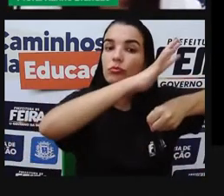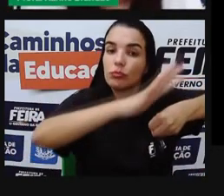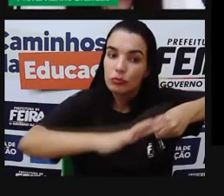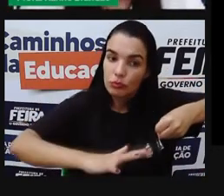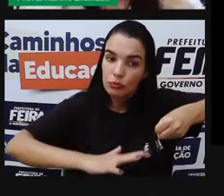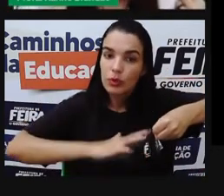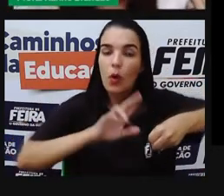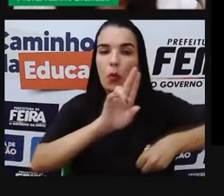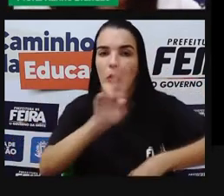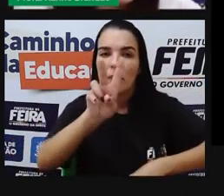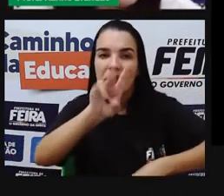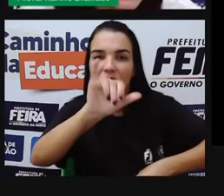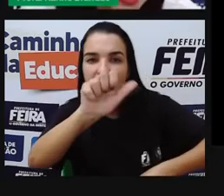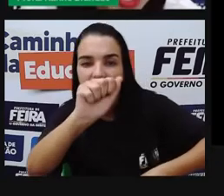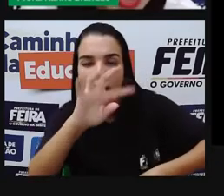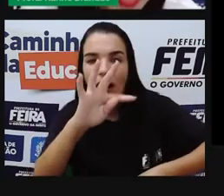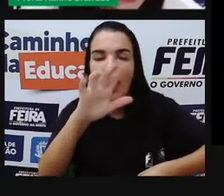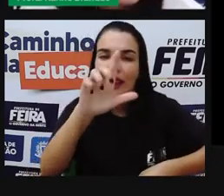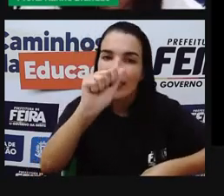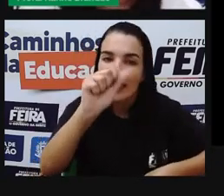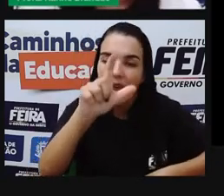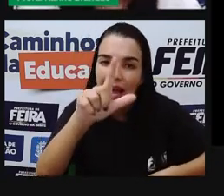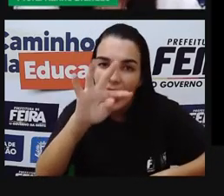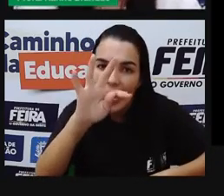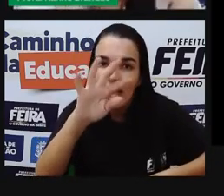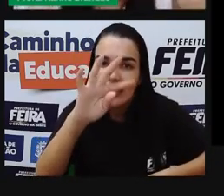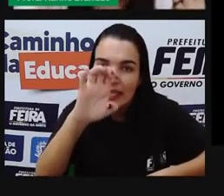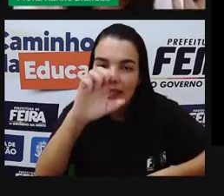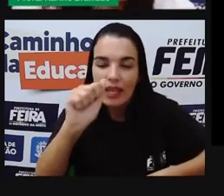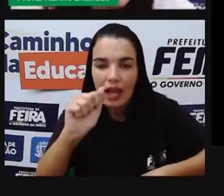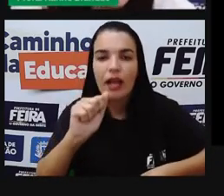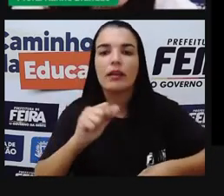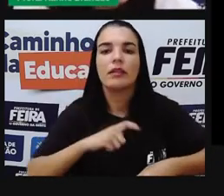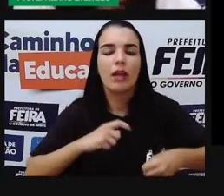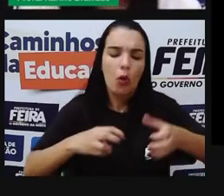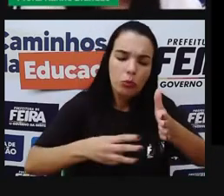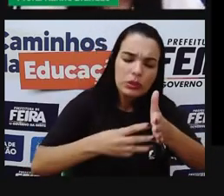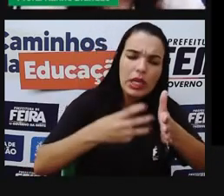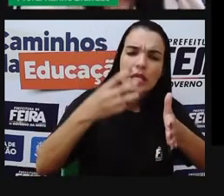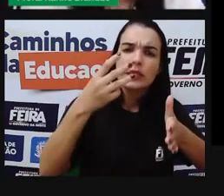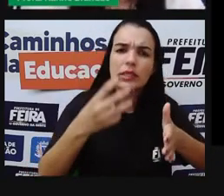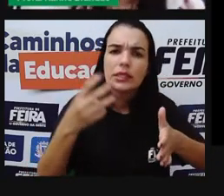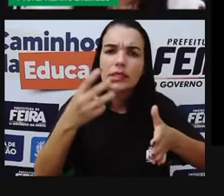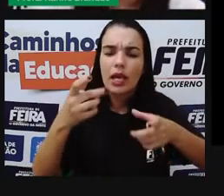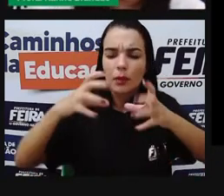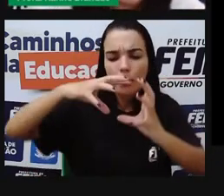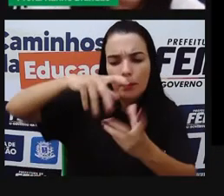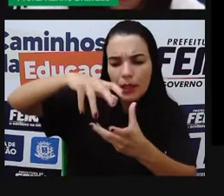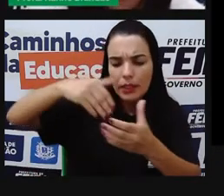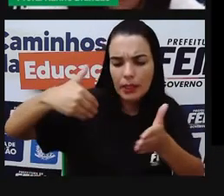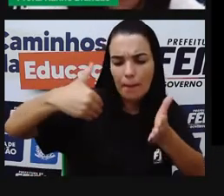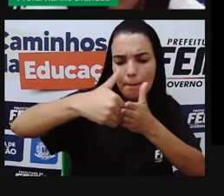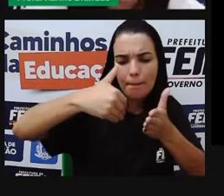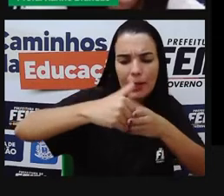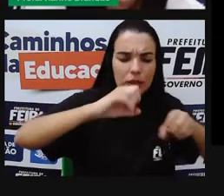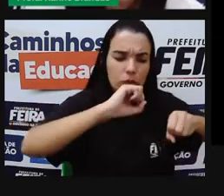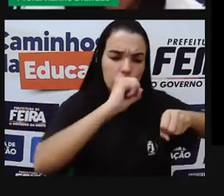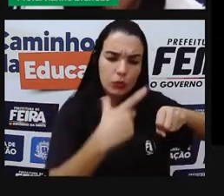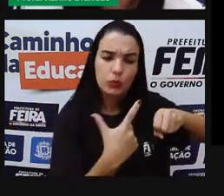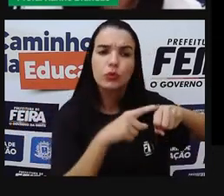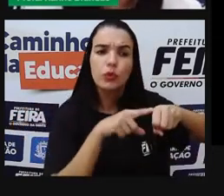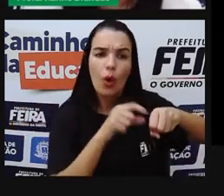Láctea. Ela está no sistema solar, né? É o terceiro planeta mais próximo do Sol, que é a nossa